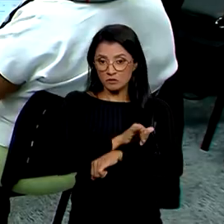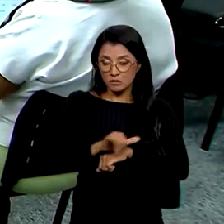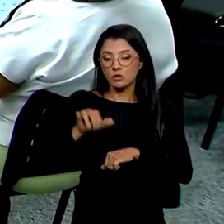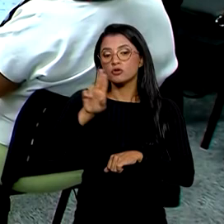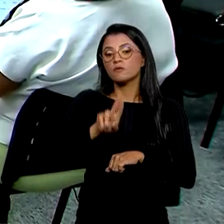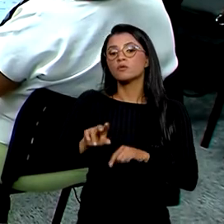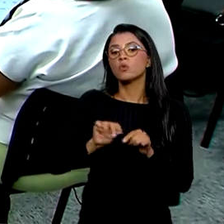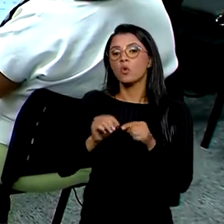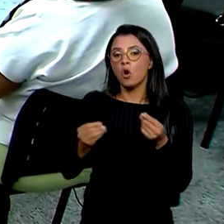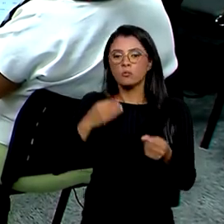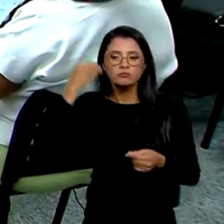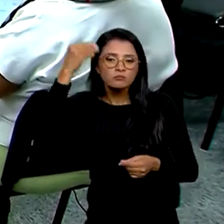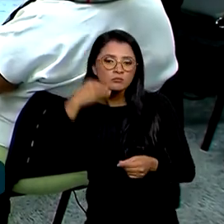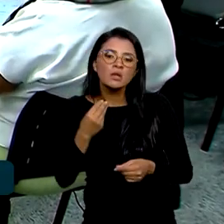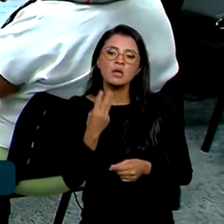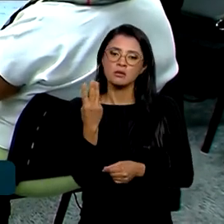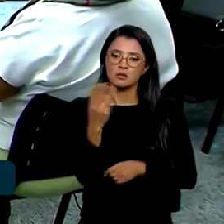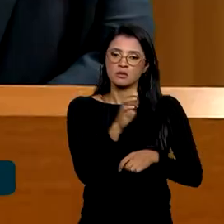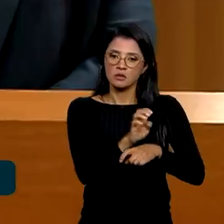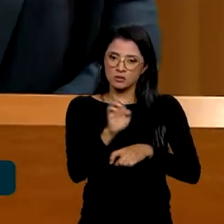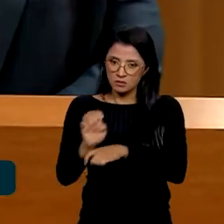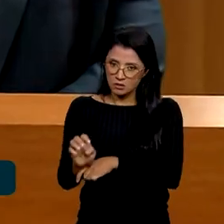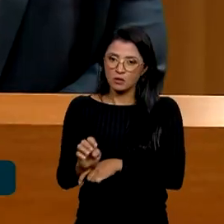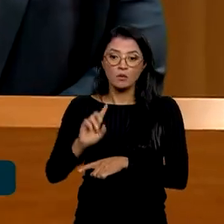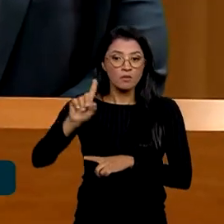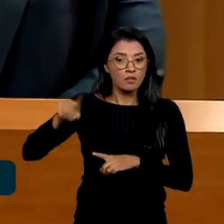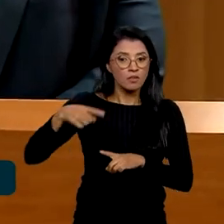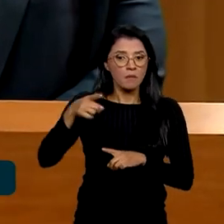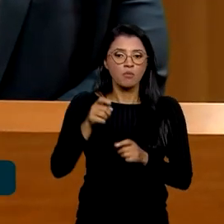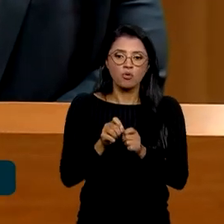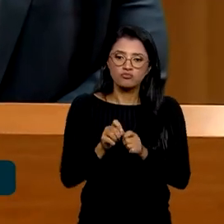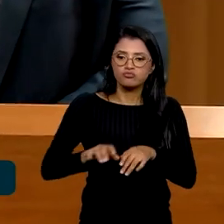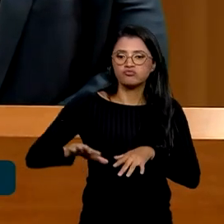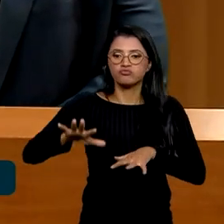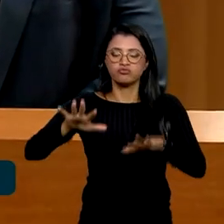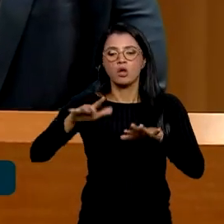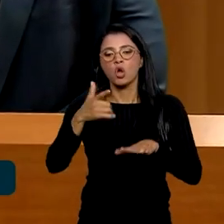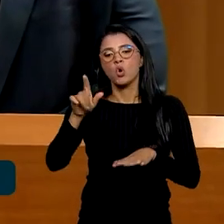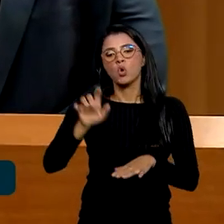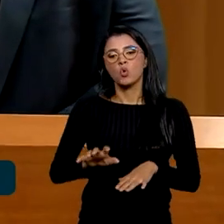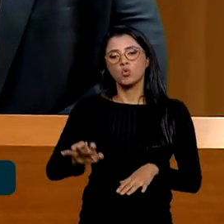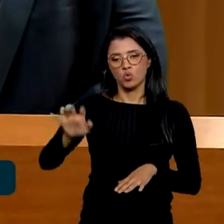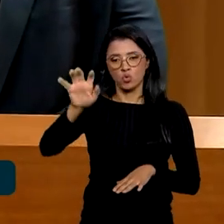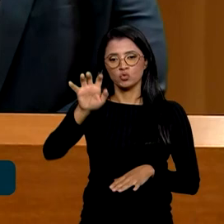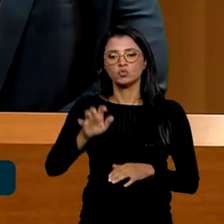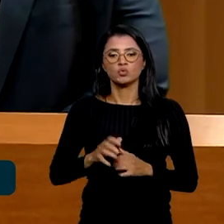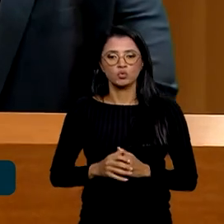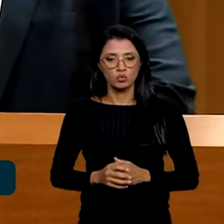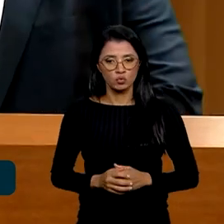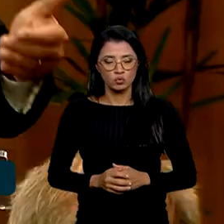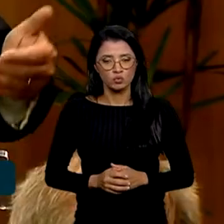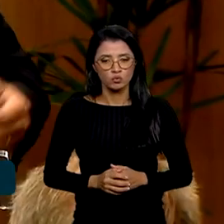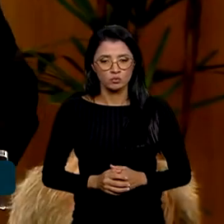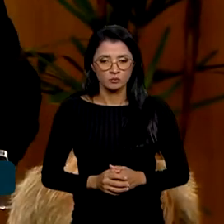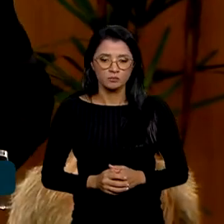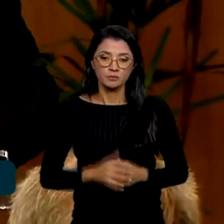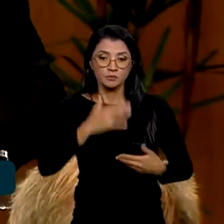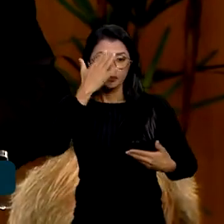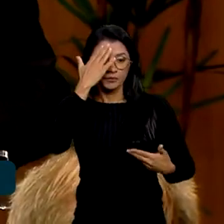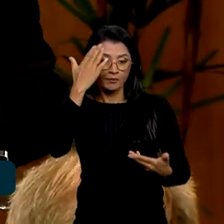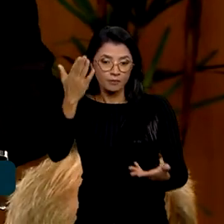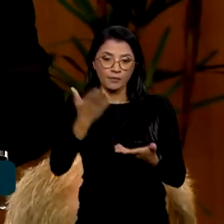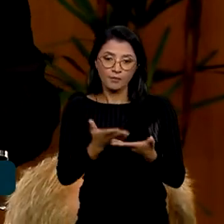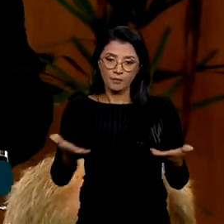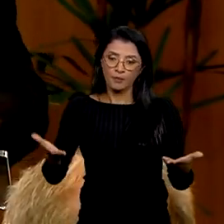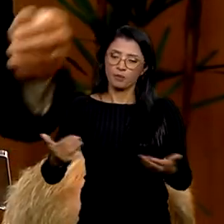de forma experimental em três estados, para depois serem estendidas a outras localidades do país. Quero agradecer